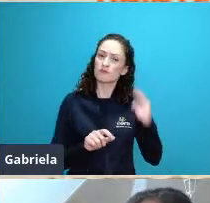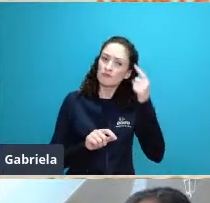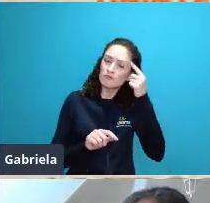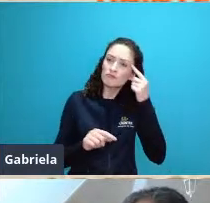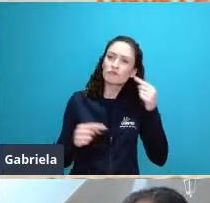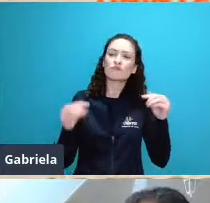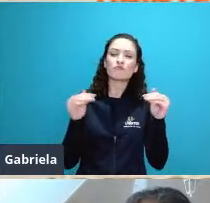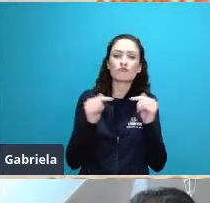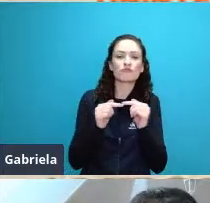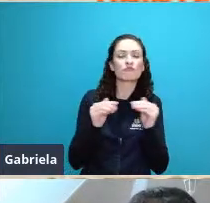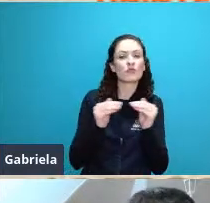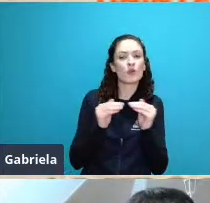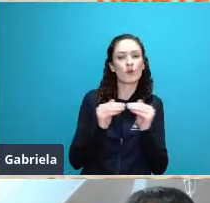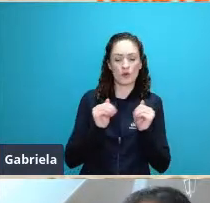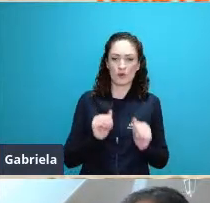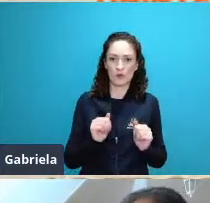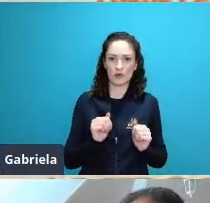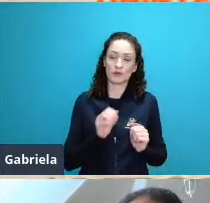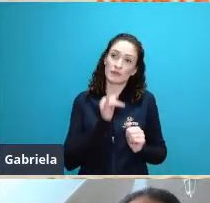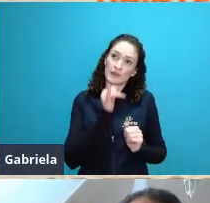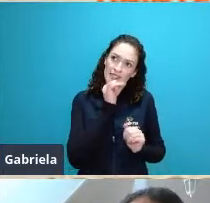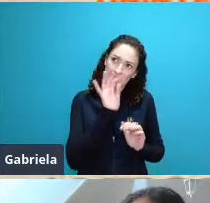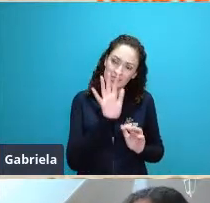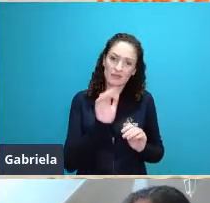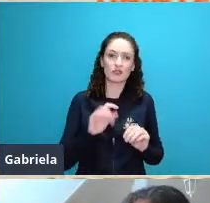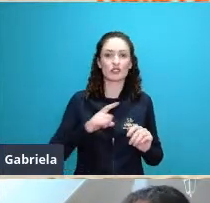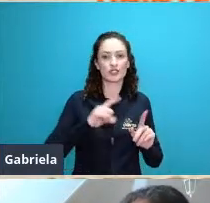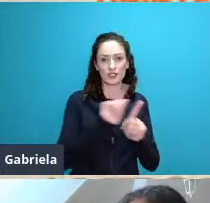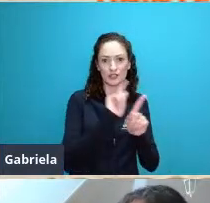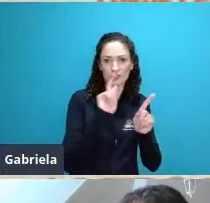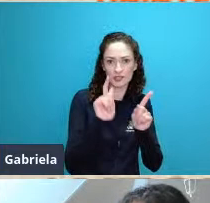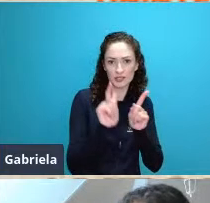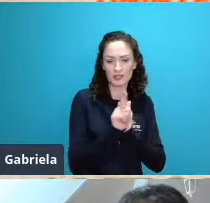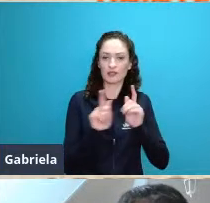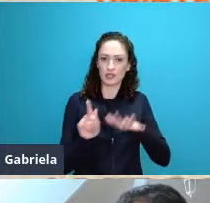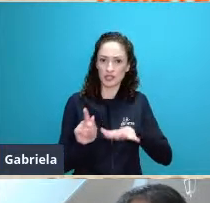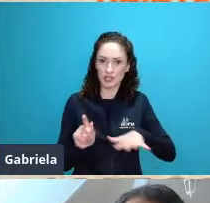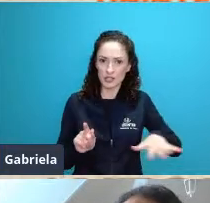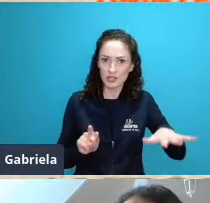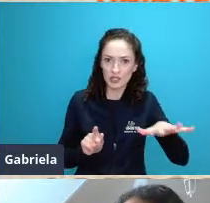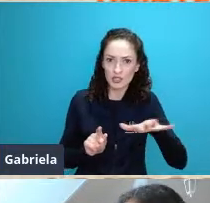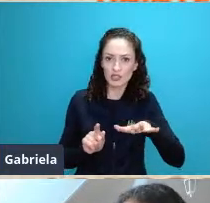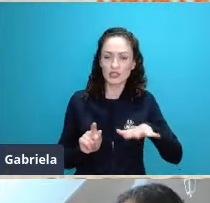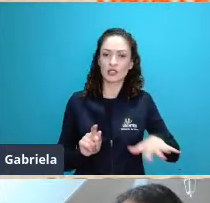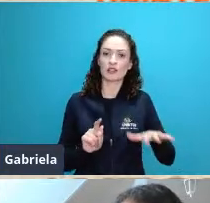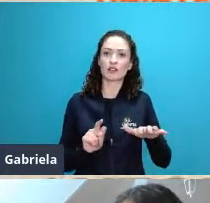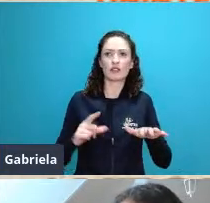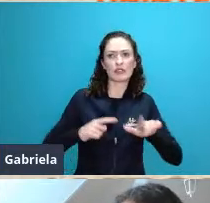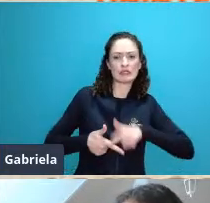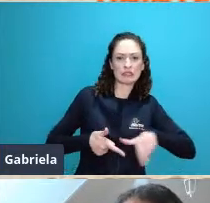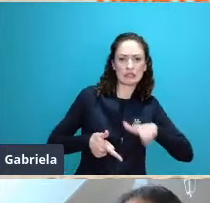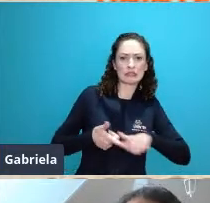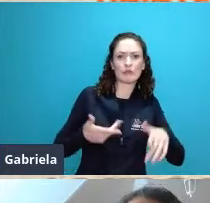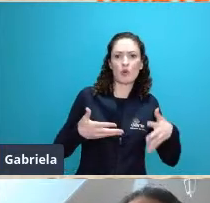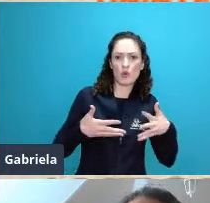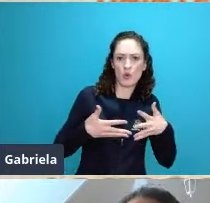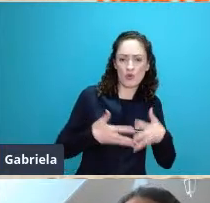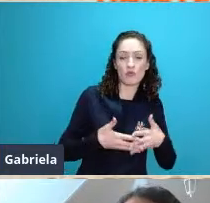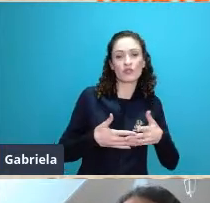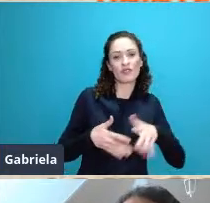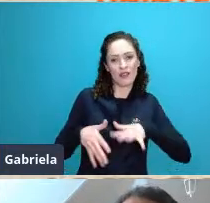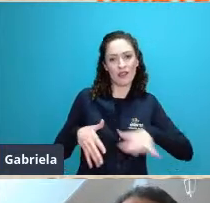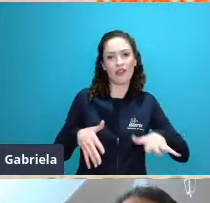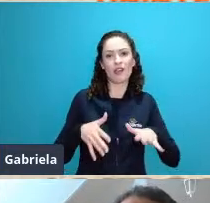um lado na geografia no âmbito geral acabou tendo muitos conflitos no âmbito acadêmico com